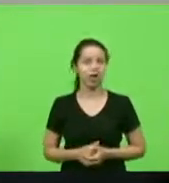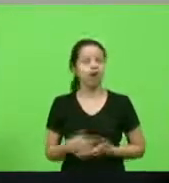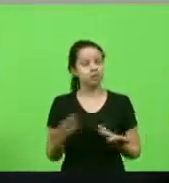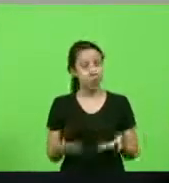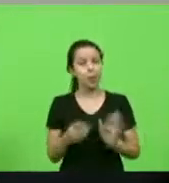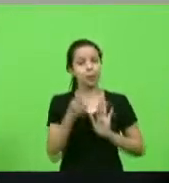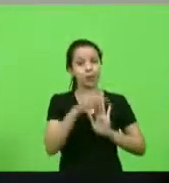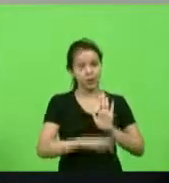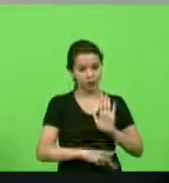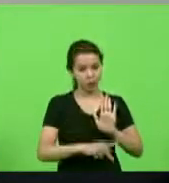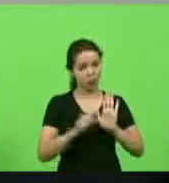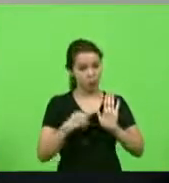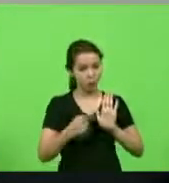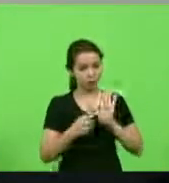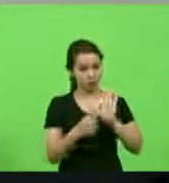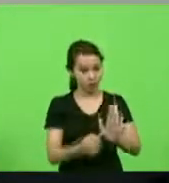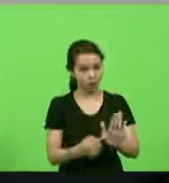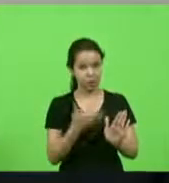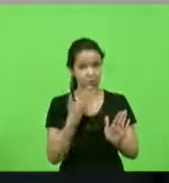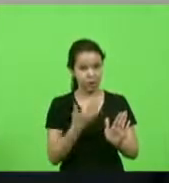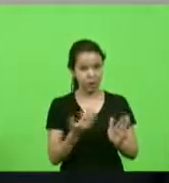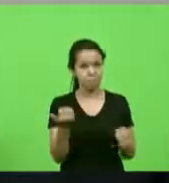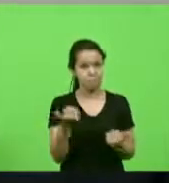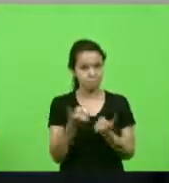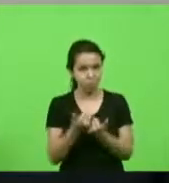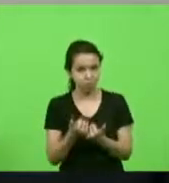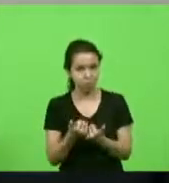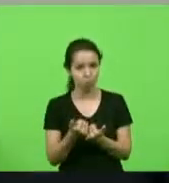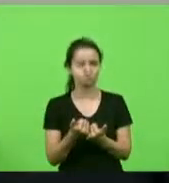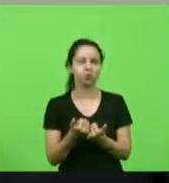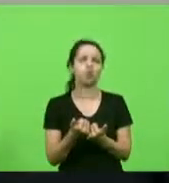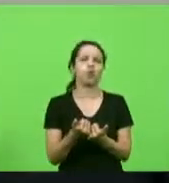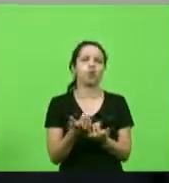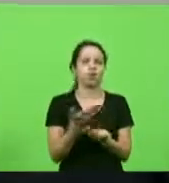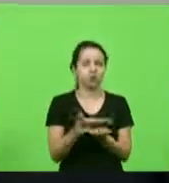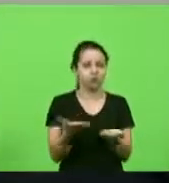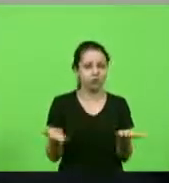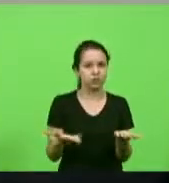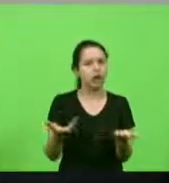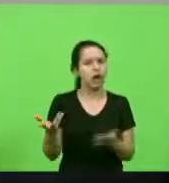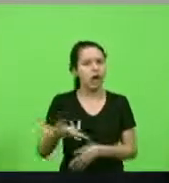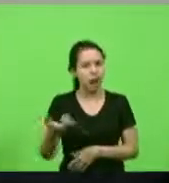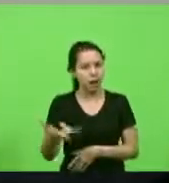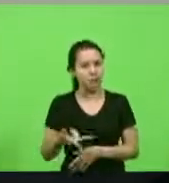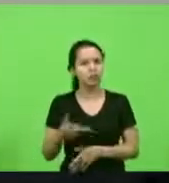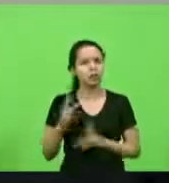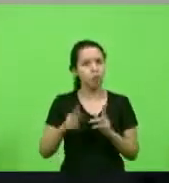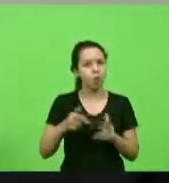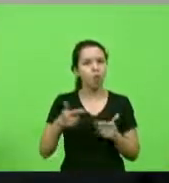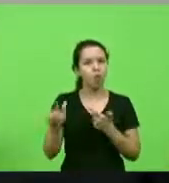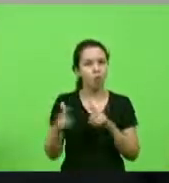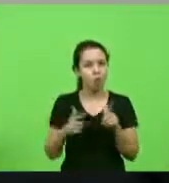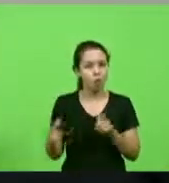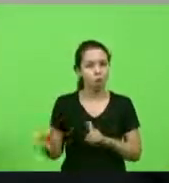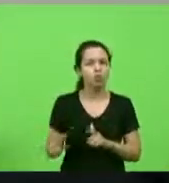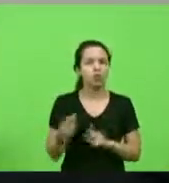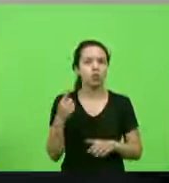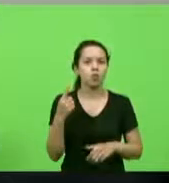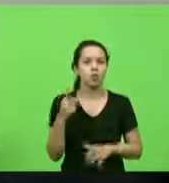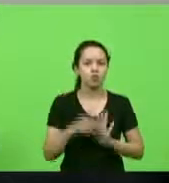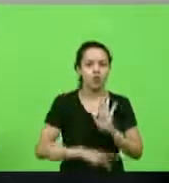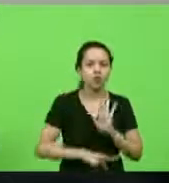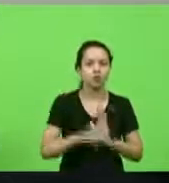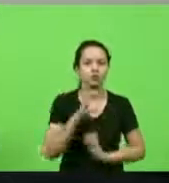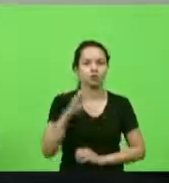e peço apoio para que a possa passar de forma muito rápida como outros projetos na CCJ nas comissões temáticas na